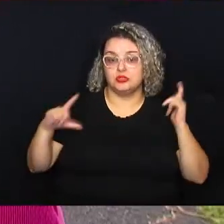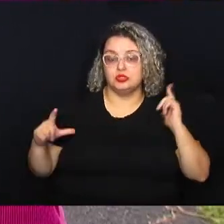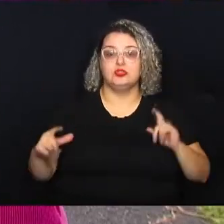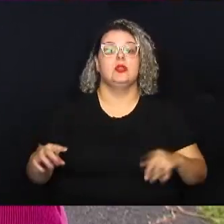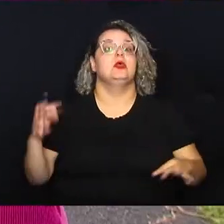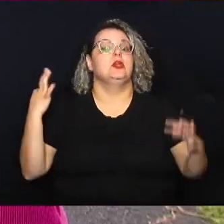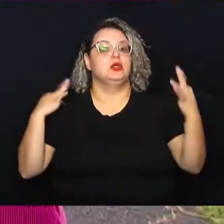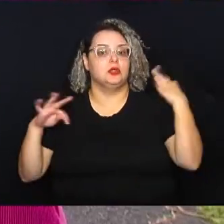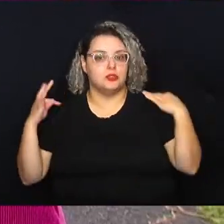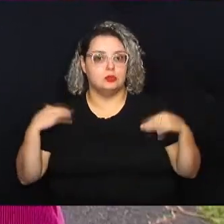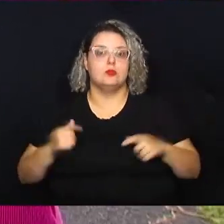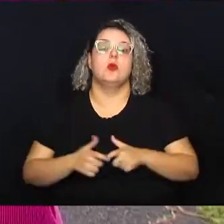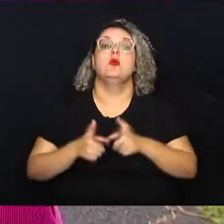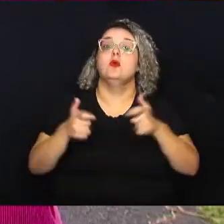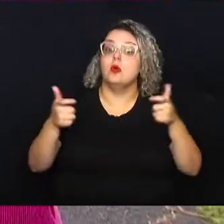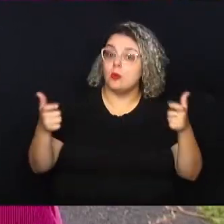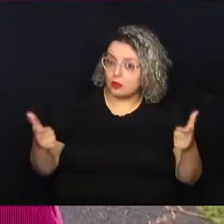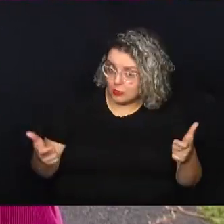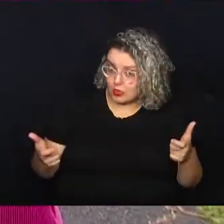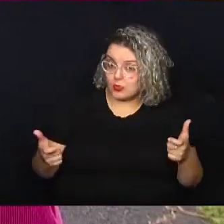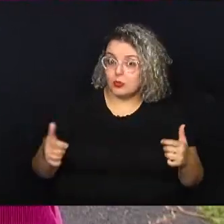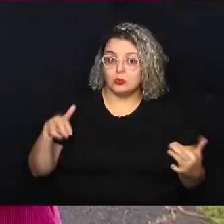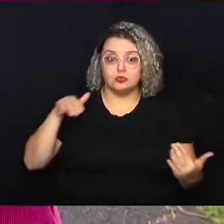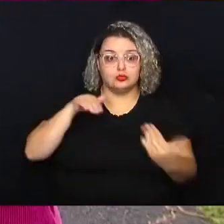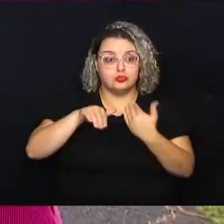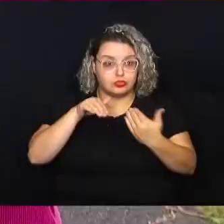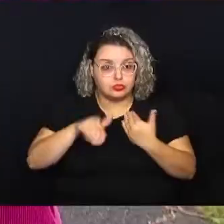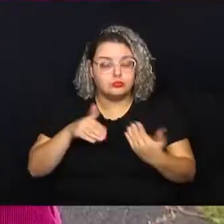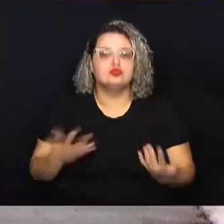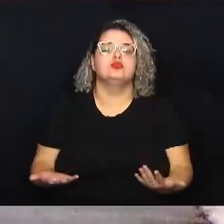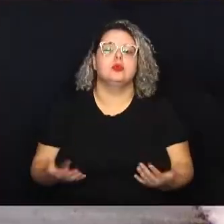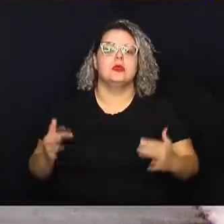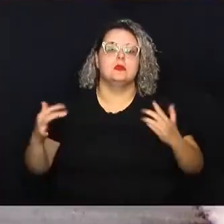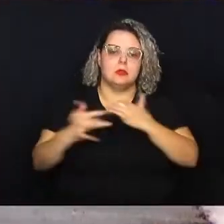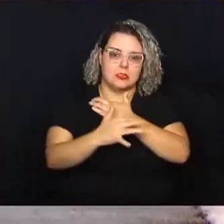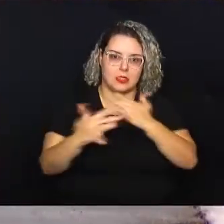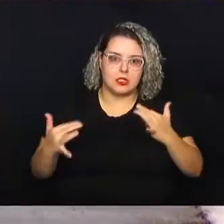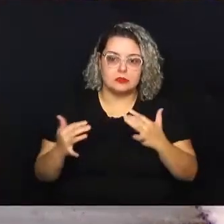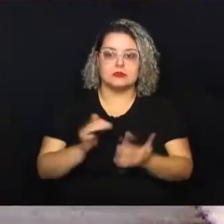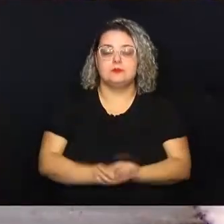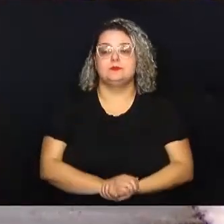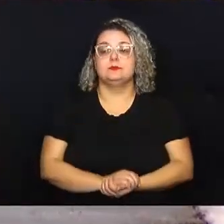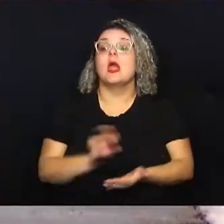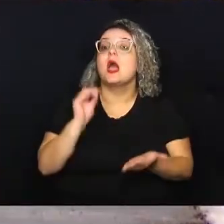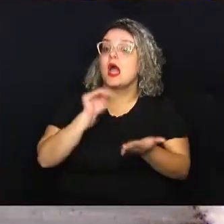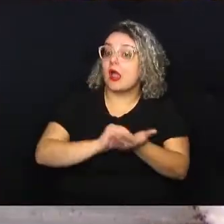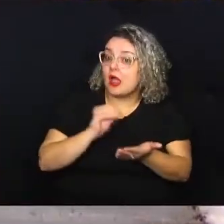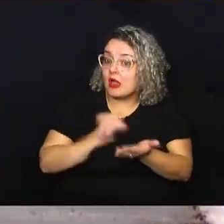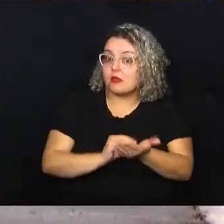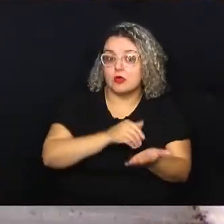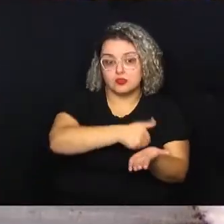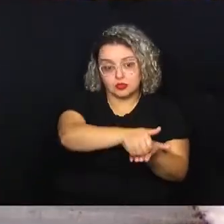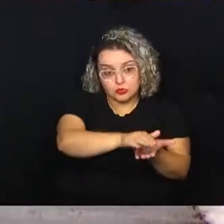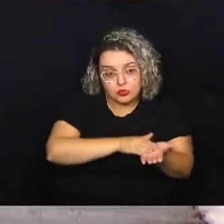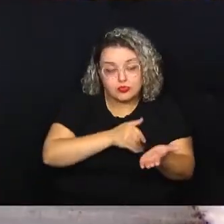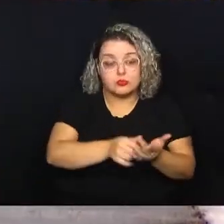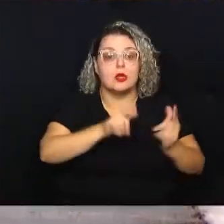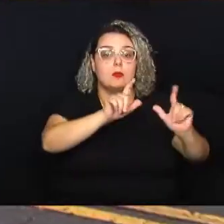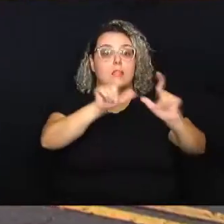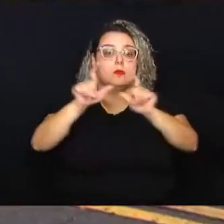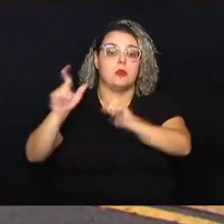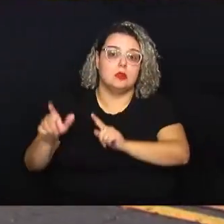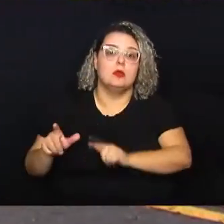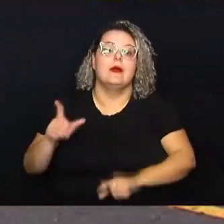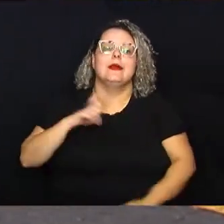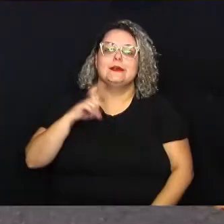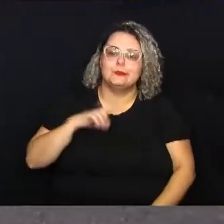aumenta consideravelmente o fluxo de veículos e pedestres. A falta de sinalização acaba gerando infração de